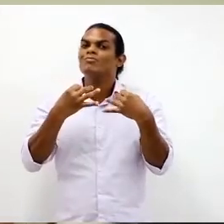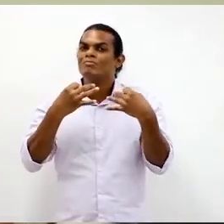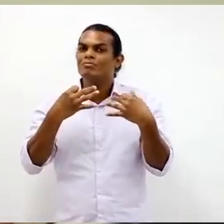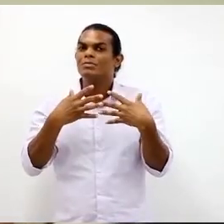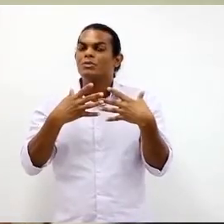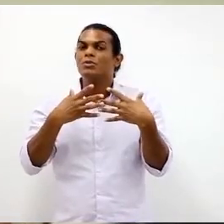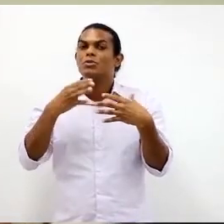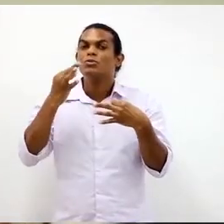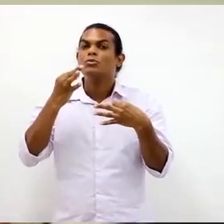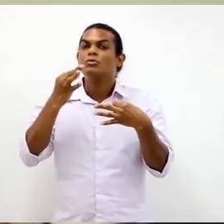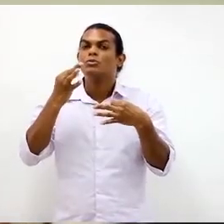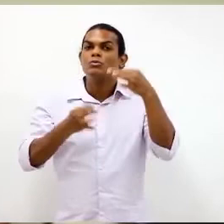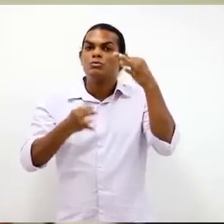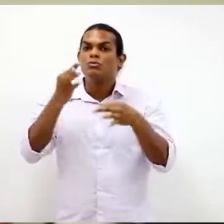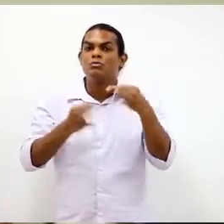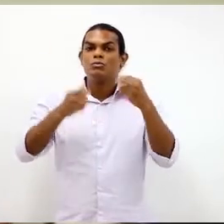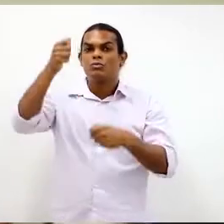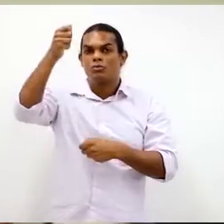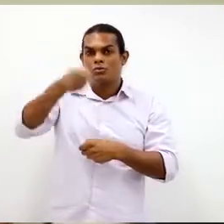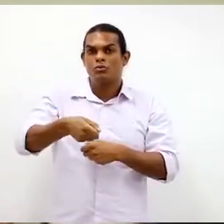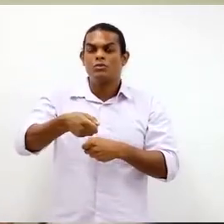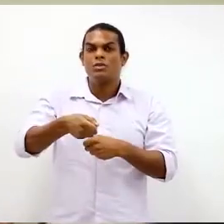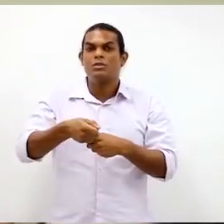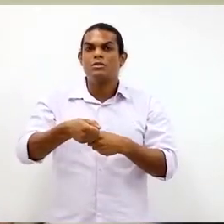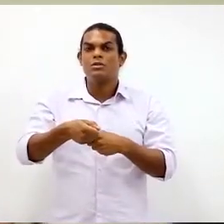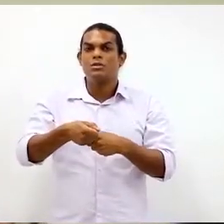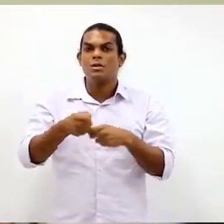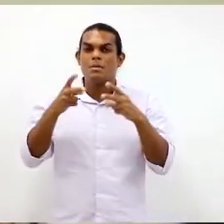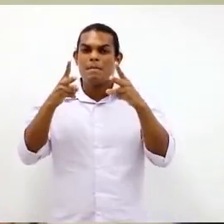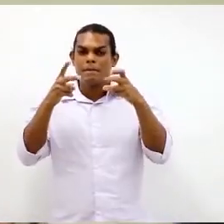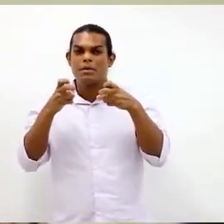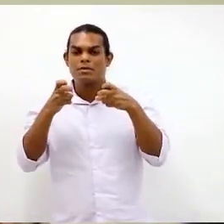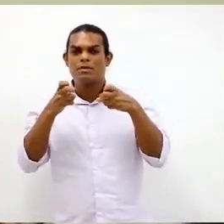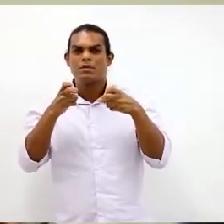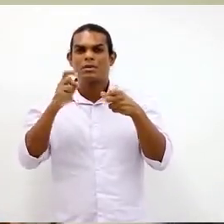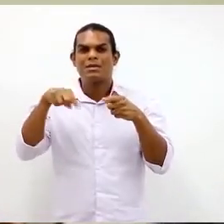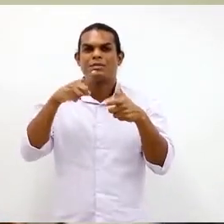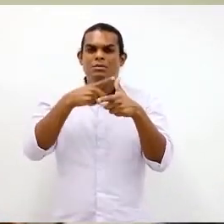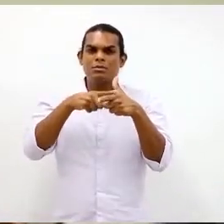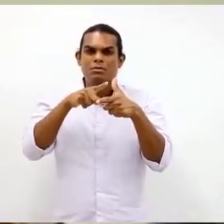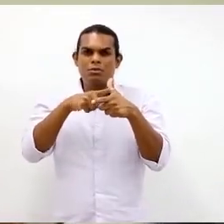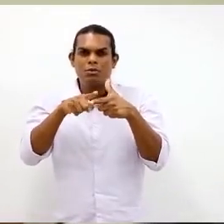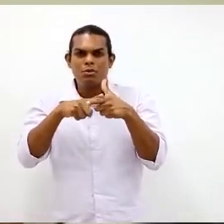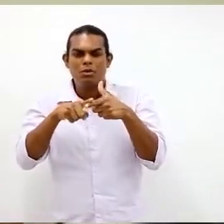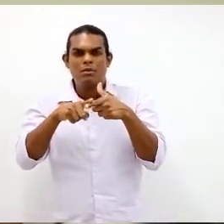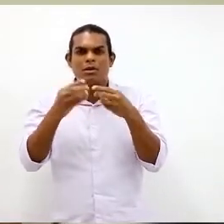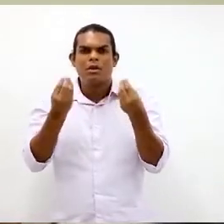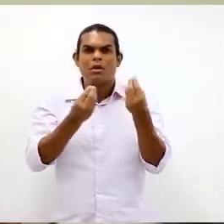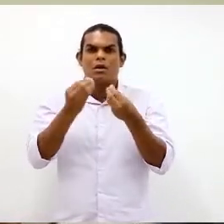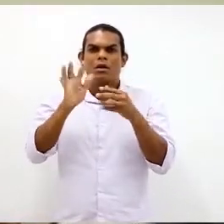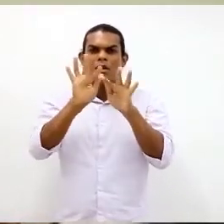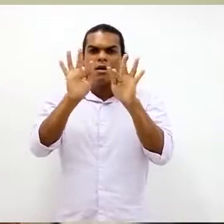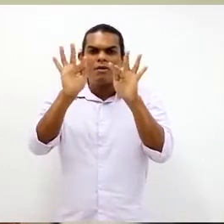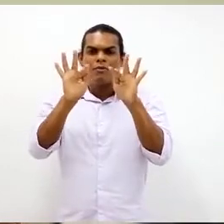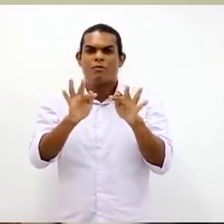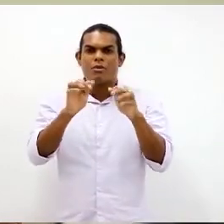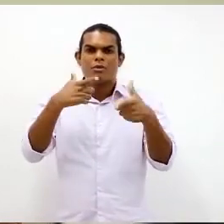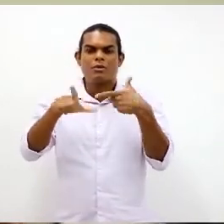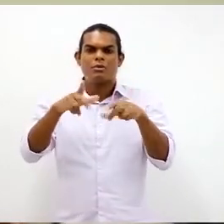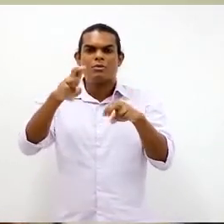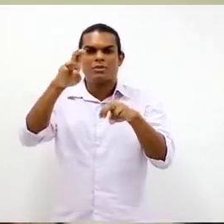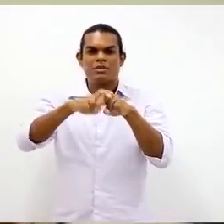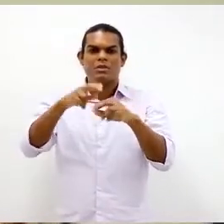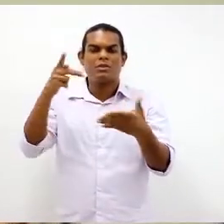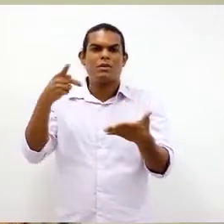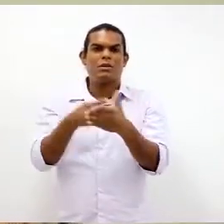do trabalhador, que é uma postura não ergométrica. Então, agora falar no próximo assunto da ergométrica, que